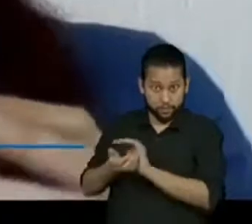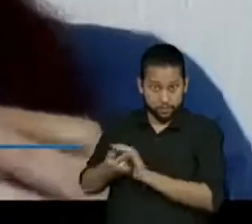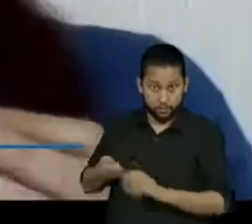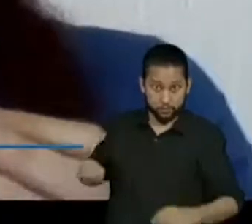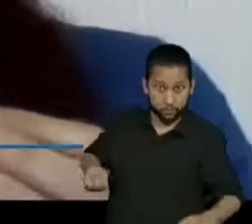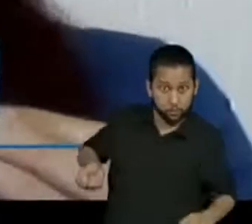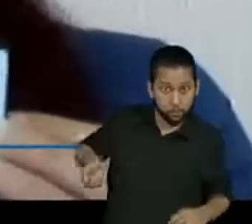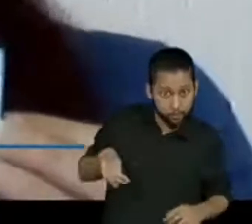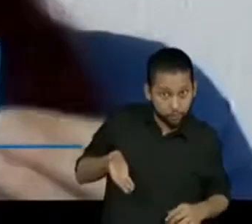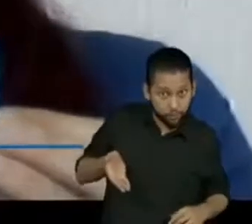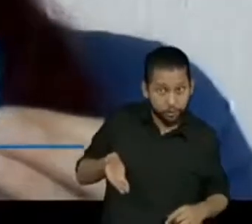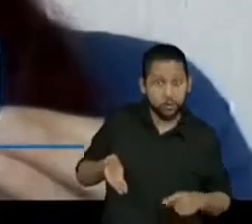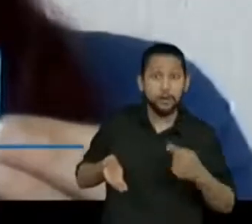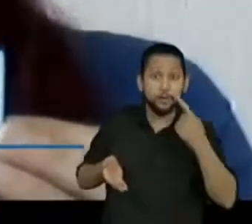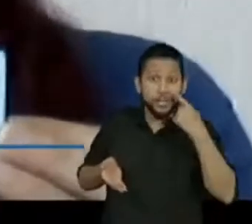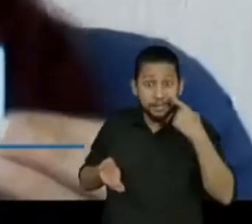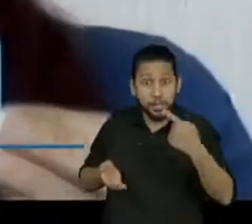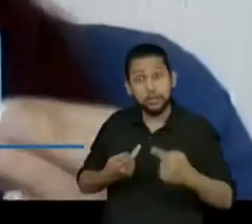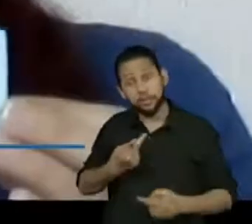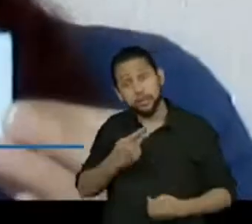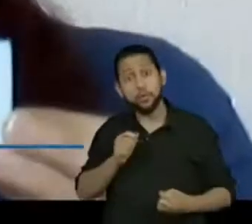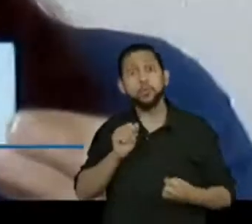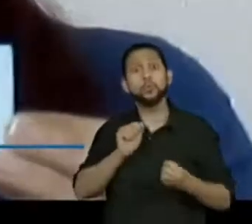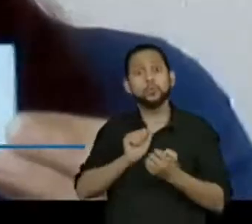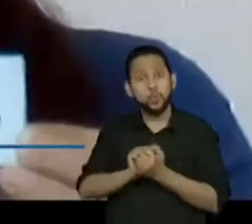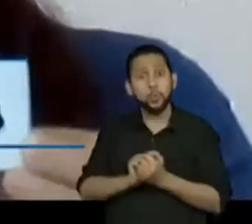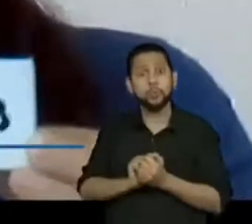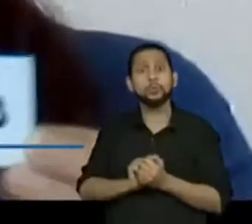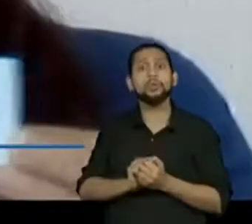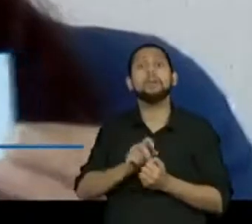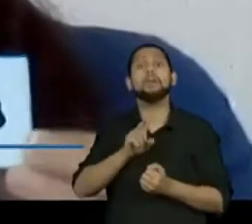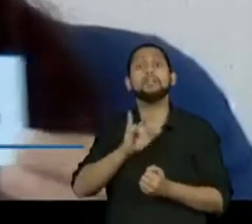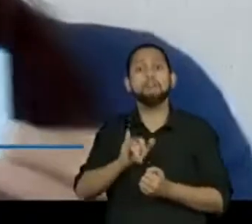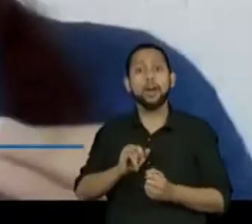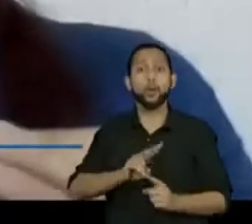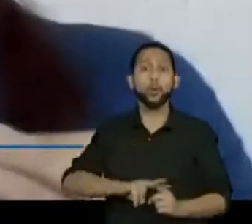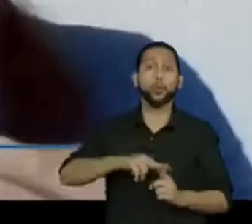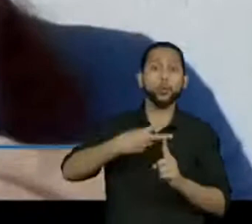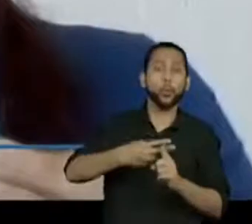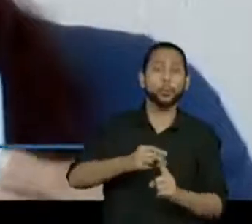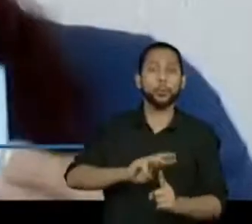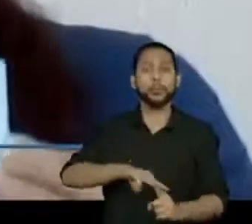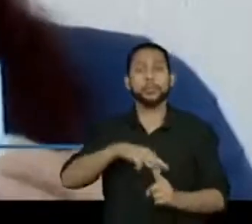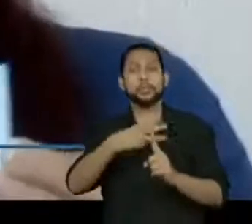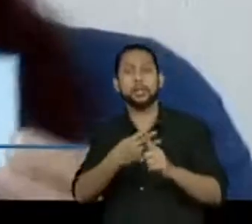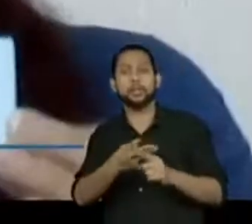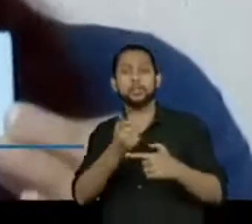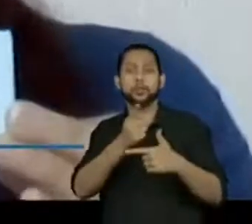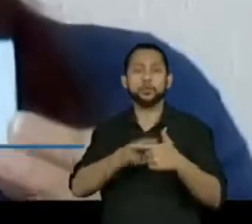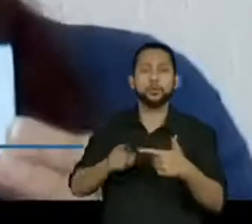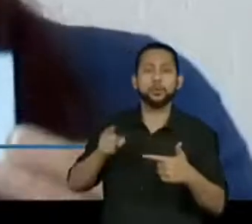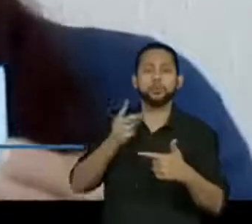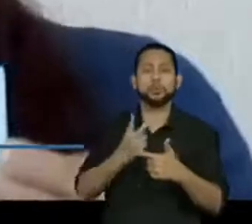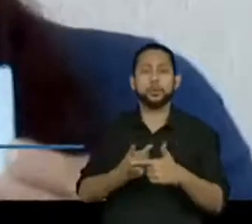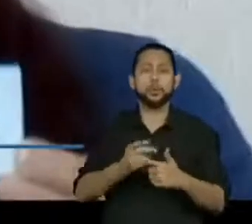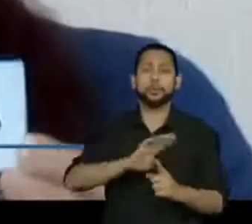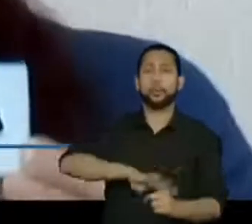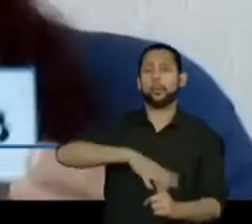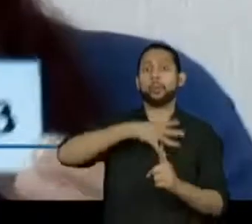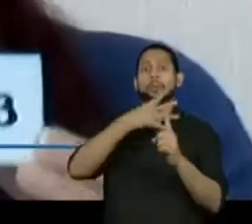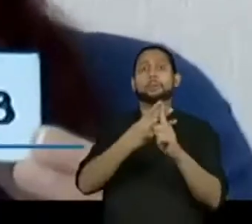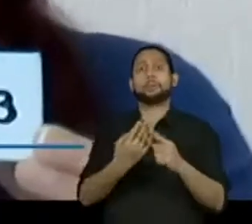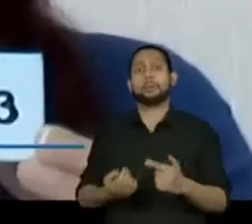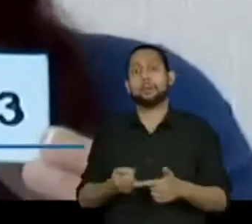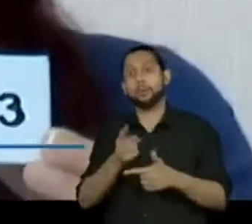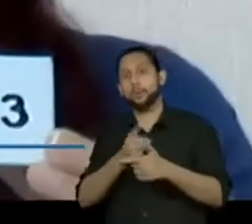e vocês vão, junto comigo, dobrar, ou triplicar, ou quadruplicar,